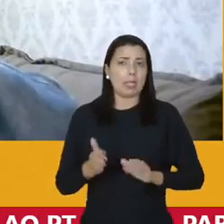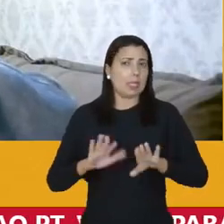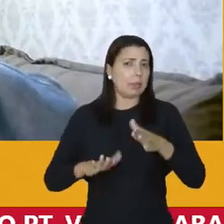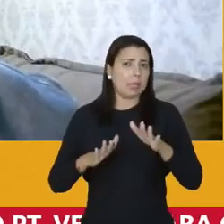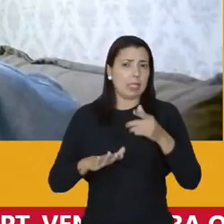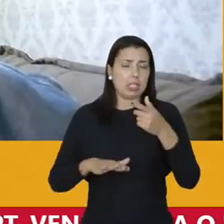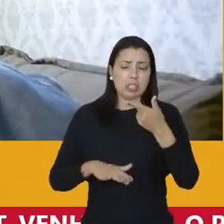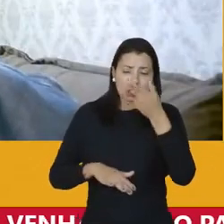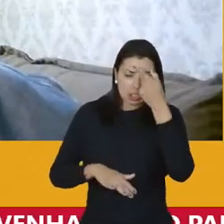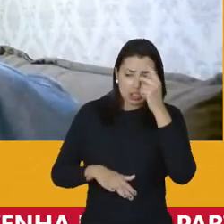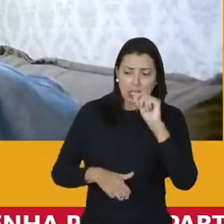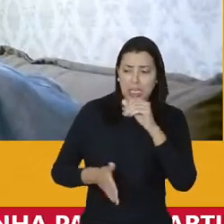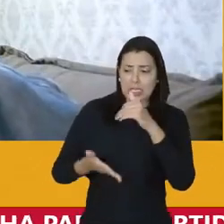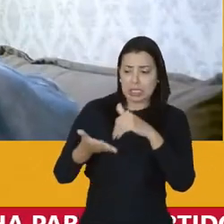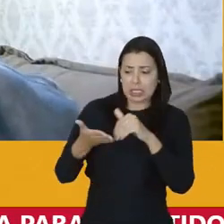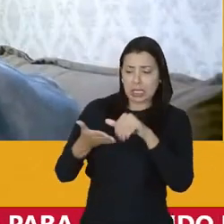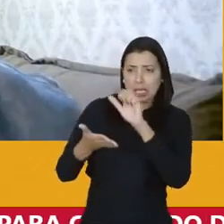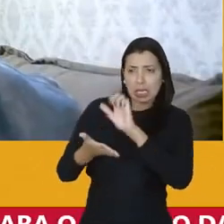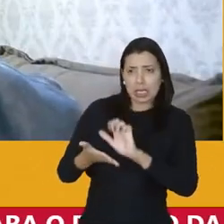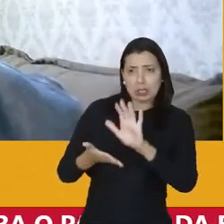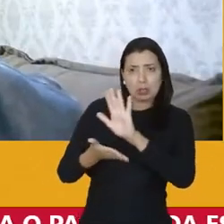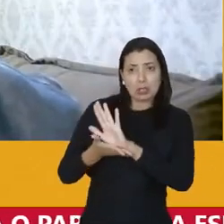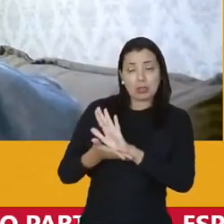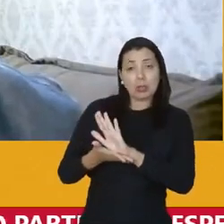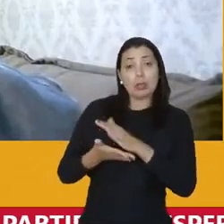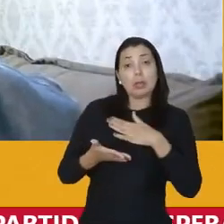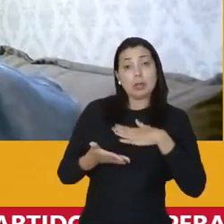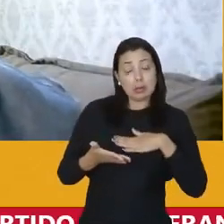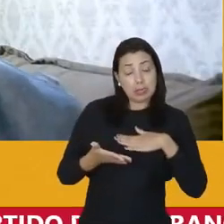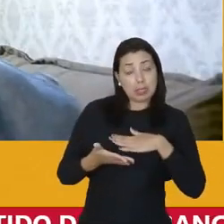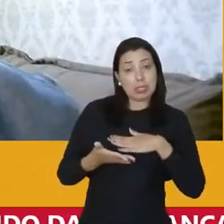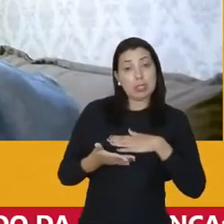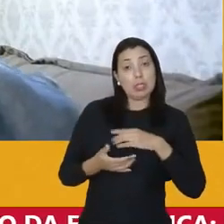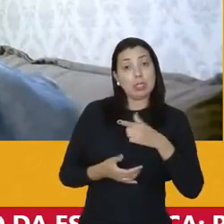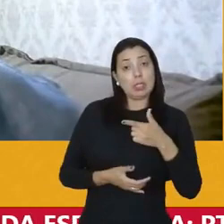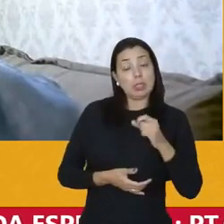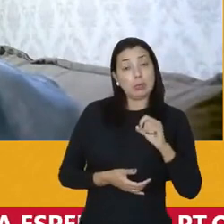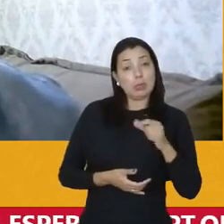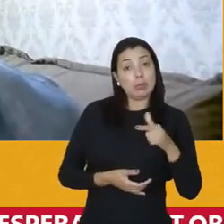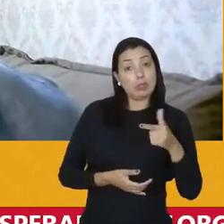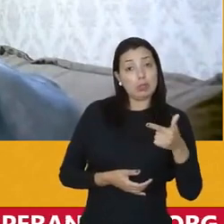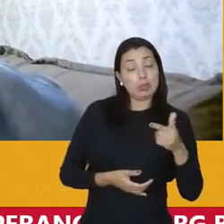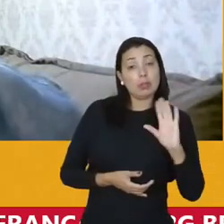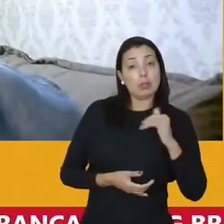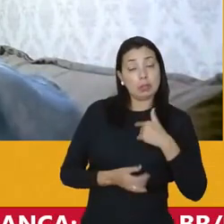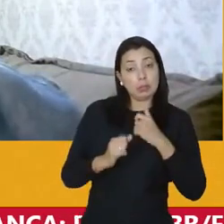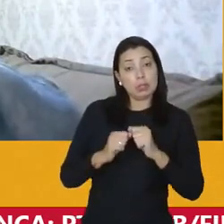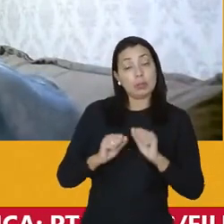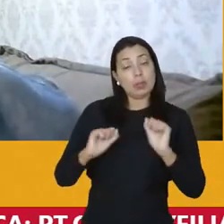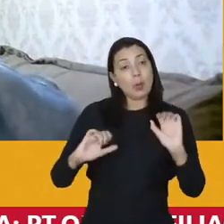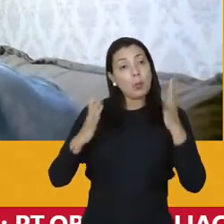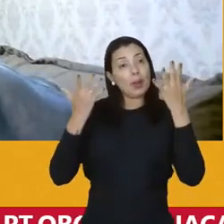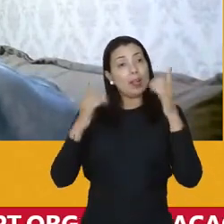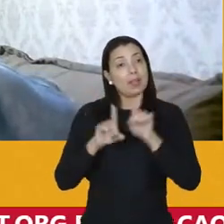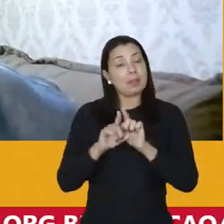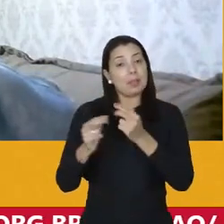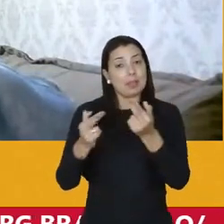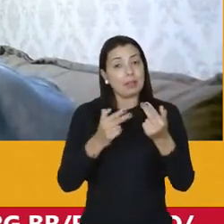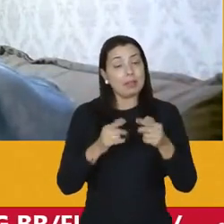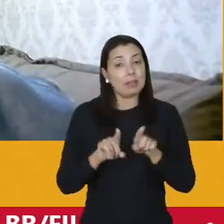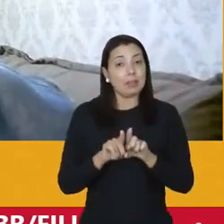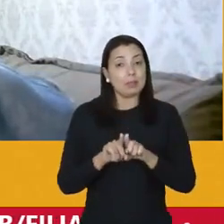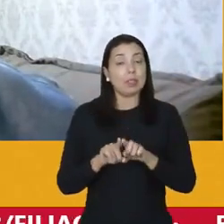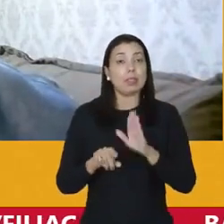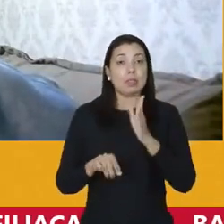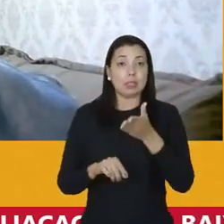esteja na secretaria frente da secretaria nacional eu quero que em 2022 a gente possa comemorar também da mesma maneira que a gente